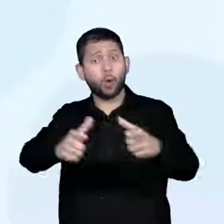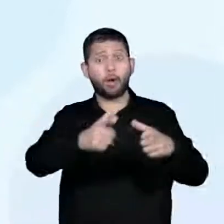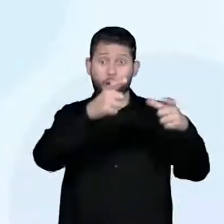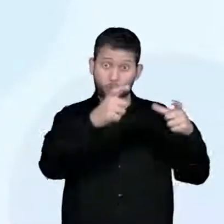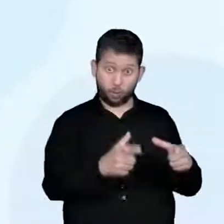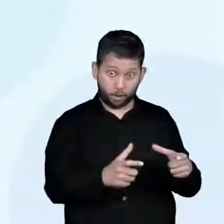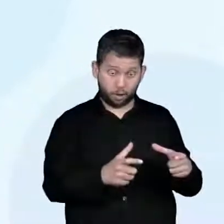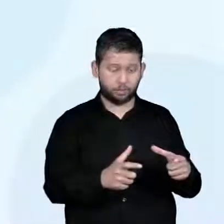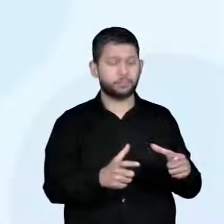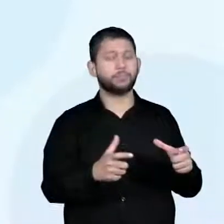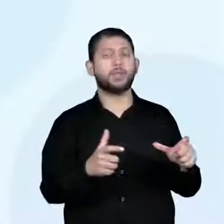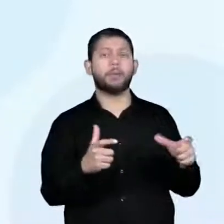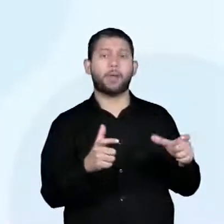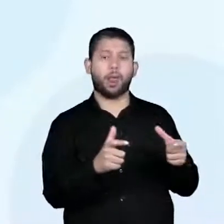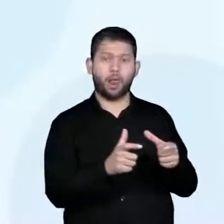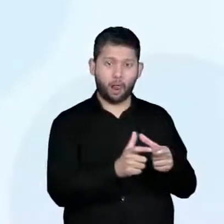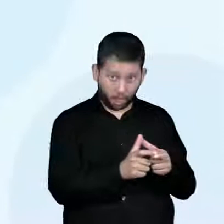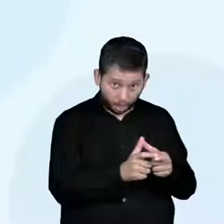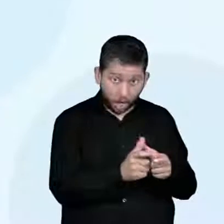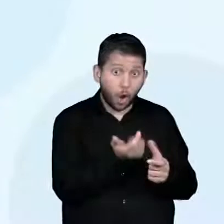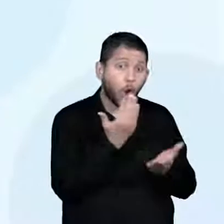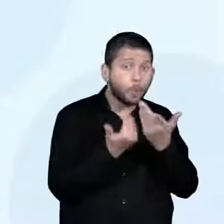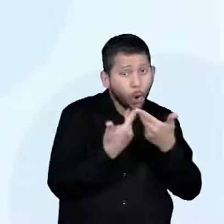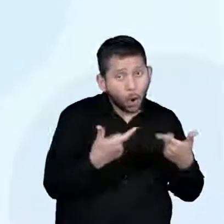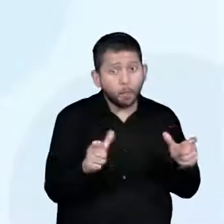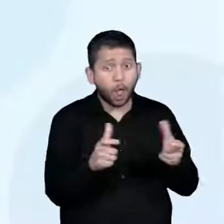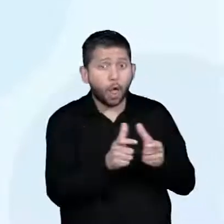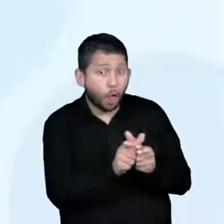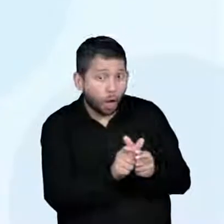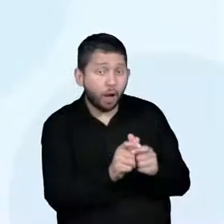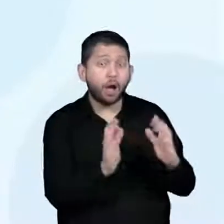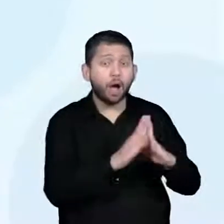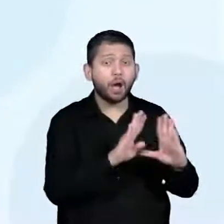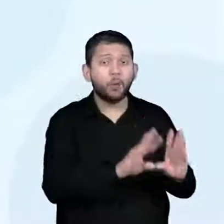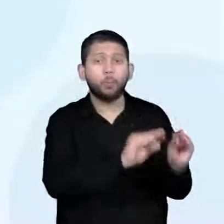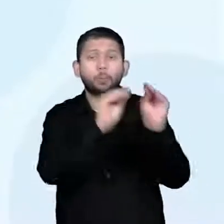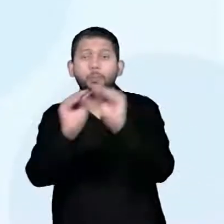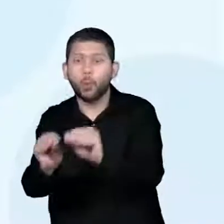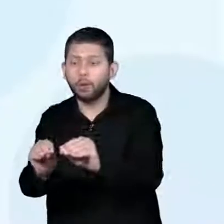permanentemente, olha o trava-língua aqui,